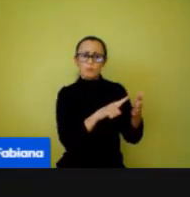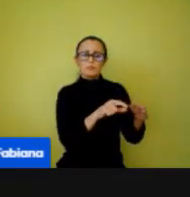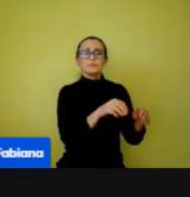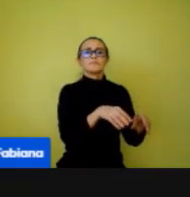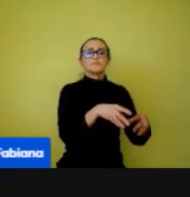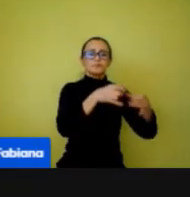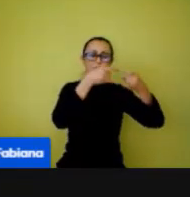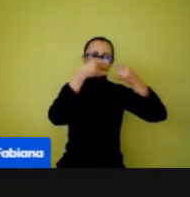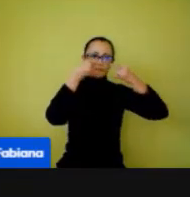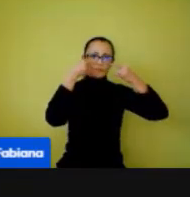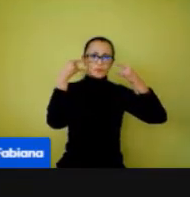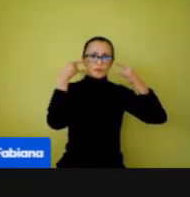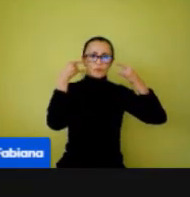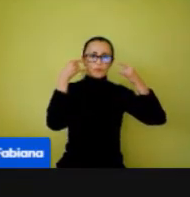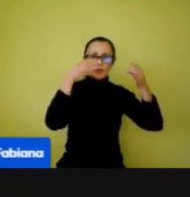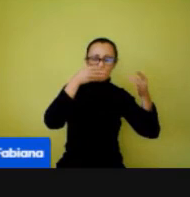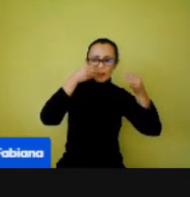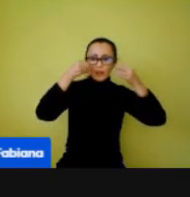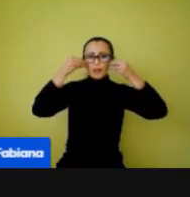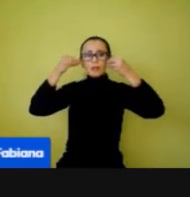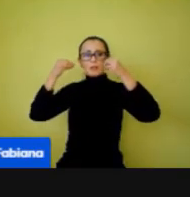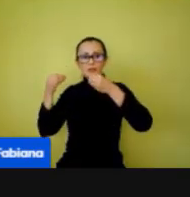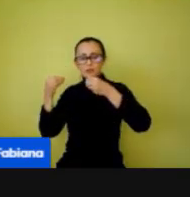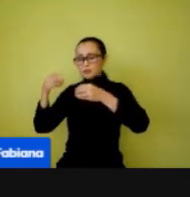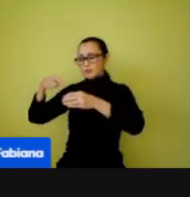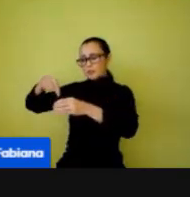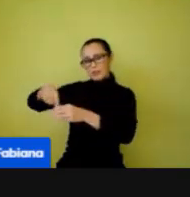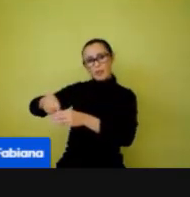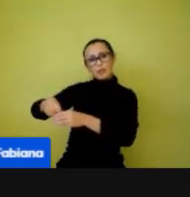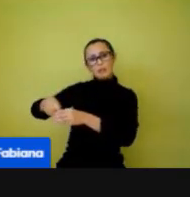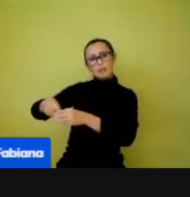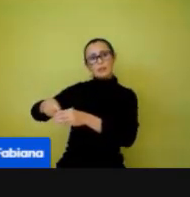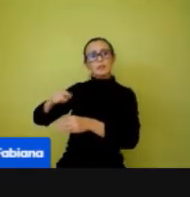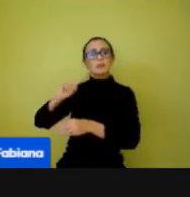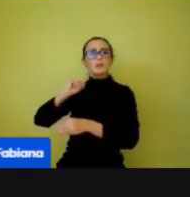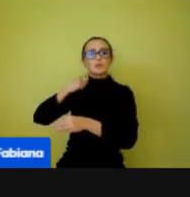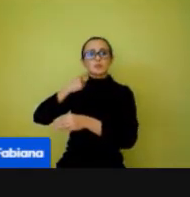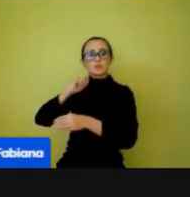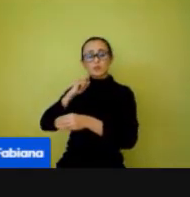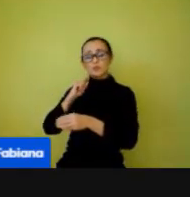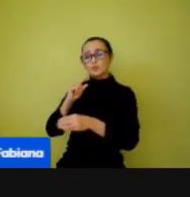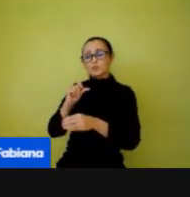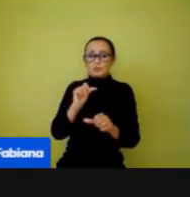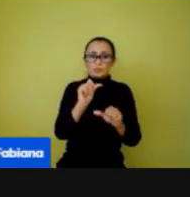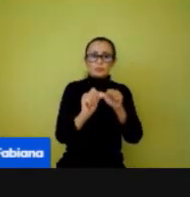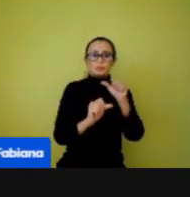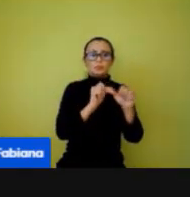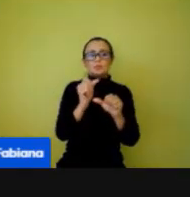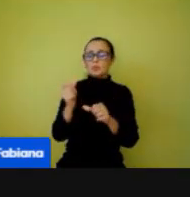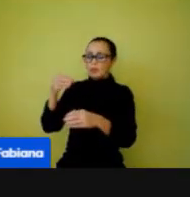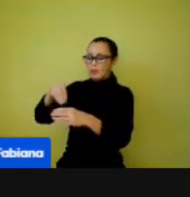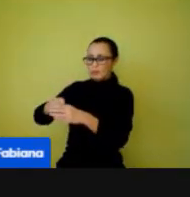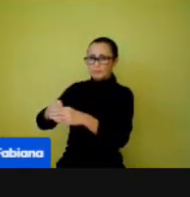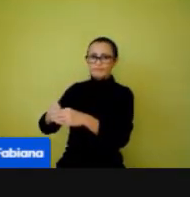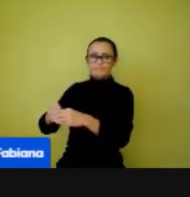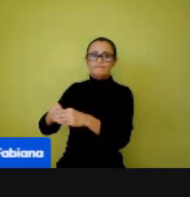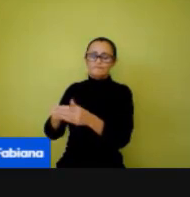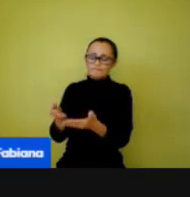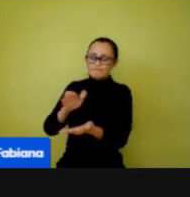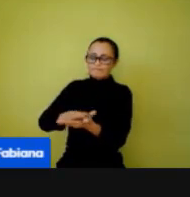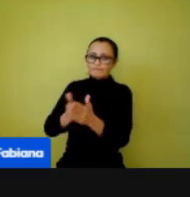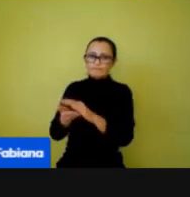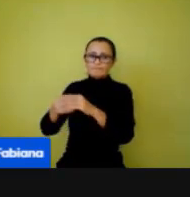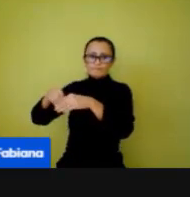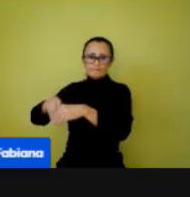a máscara, tira a máscara limpa, coloca, pega a máscara suja e coloca dentro do saquinho, dobra e